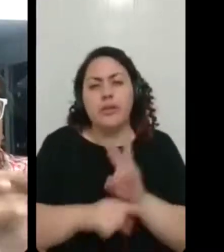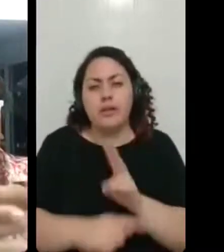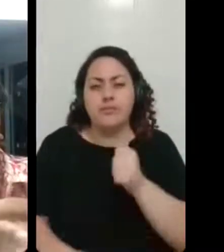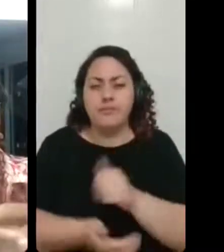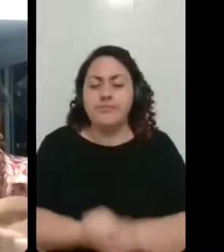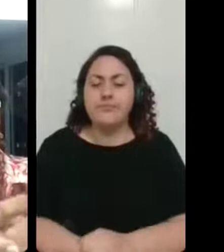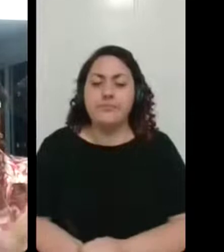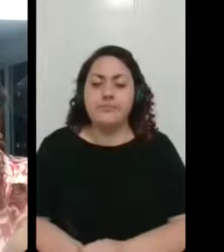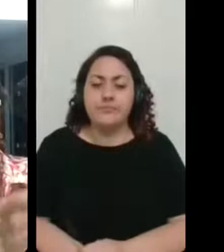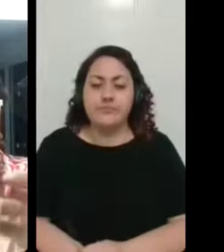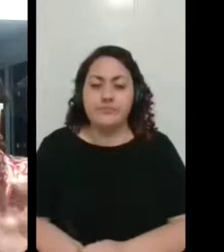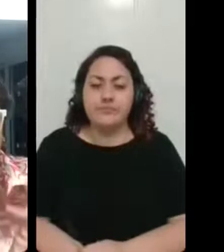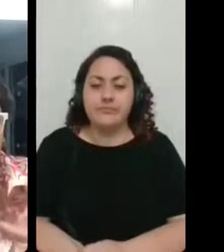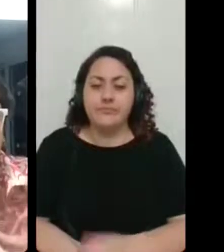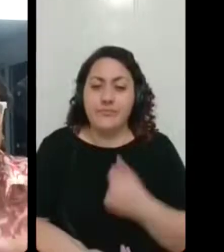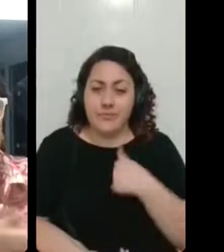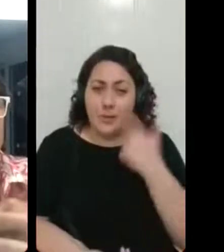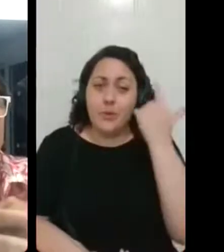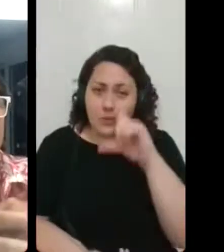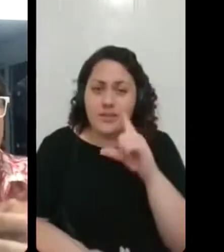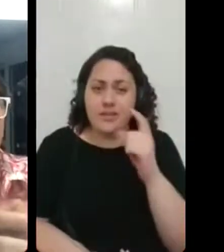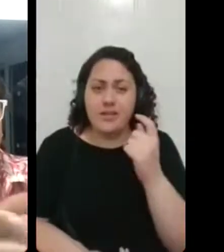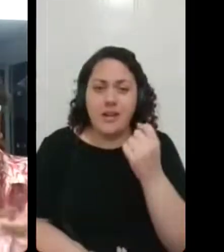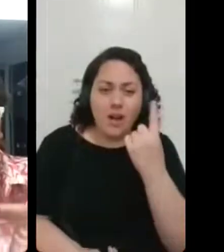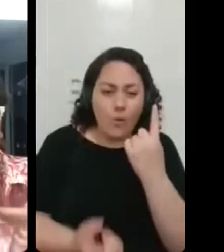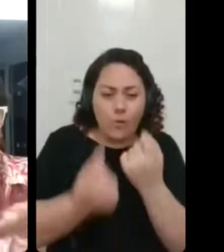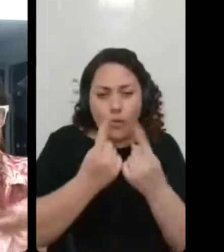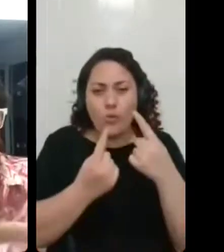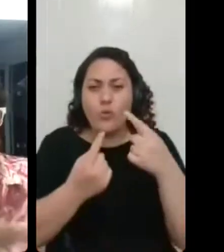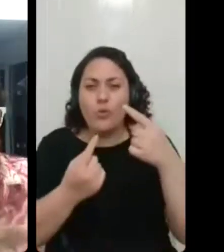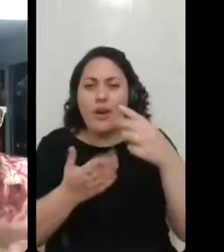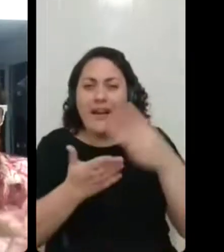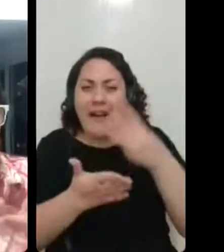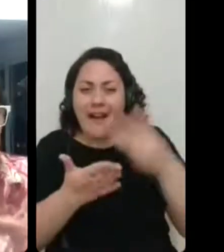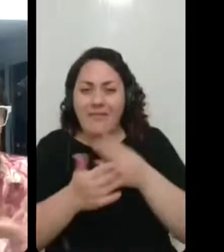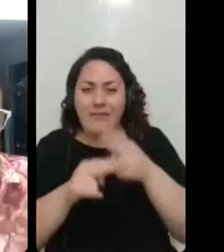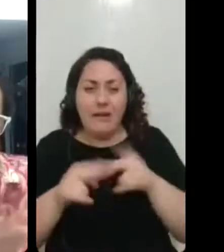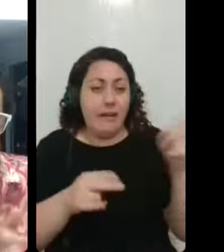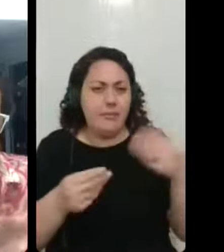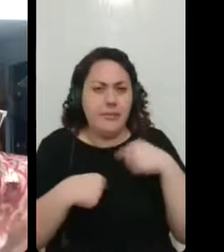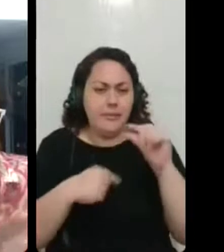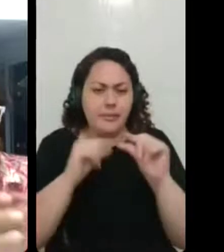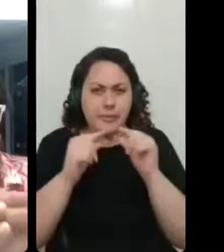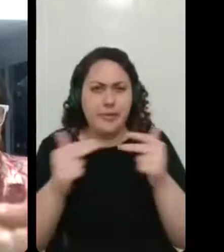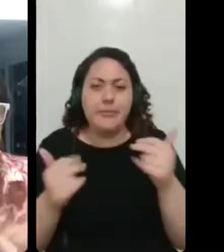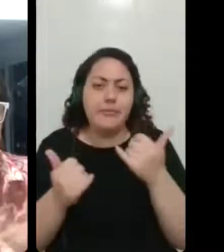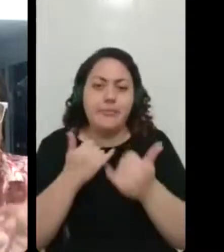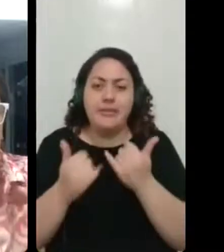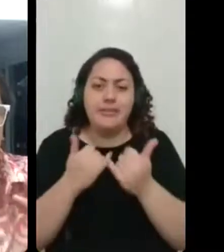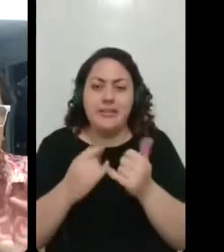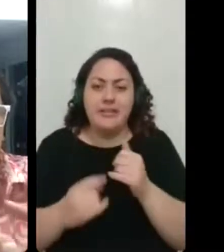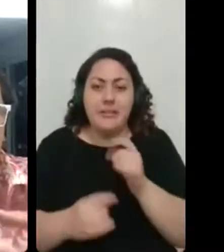E ter conseguido lavar, assim, alguns galheres, aí ele só me dava pouca coisa, tipo, meio quebrado,